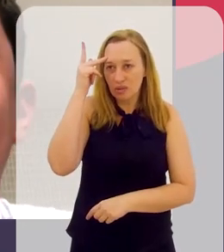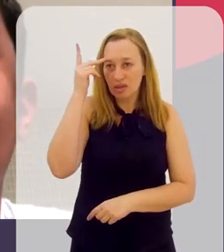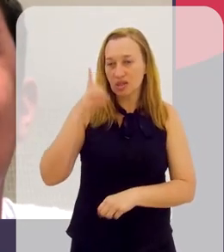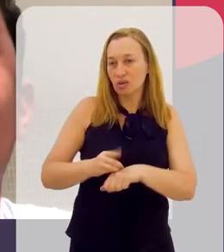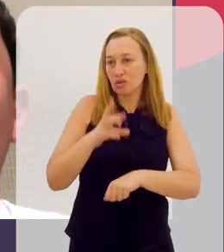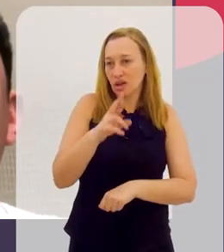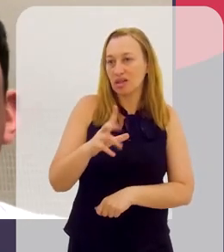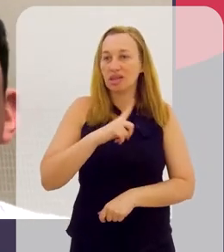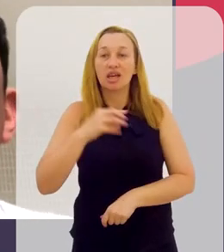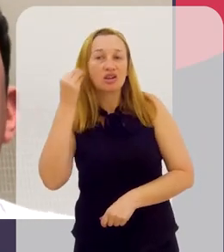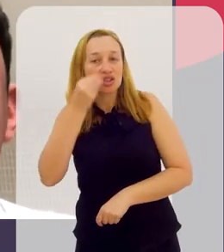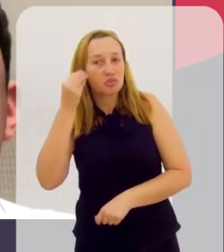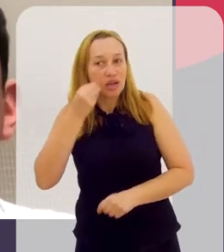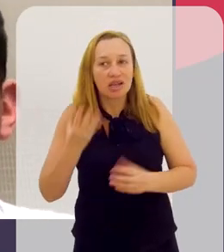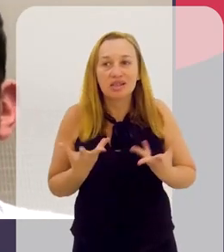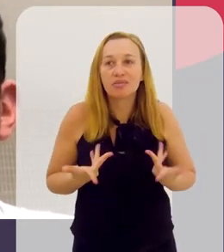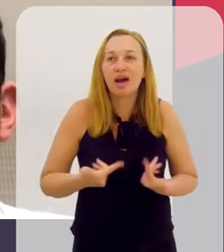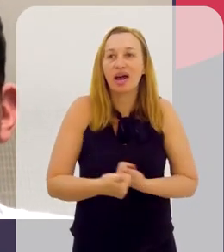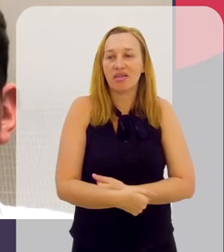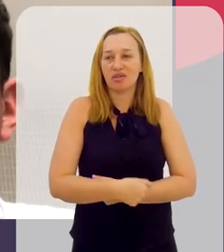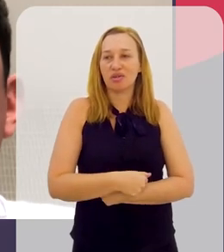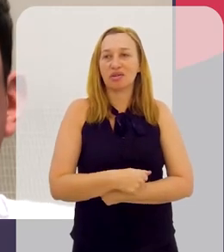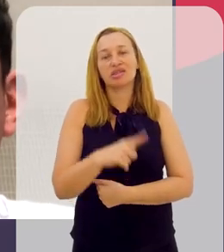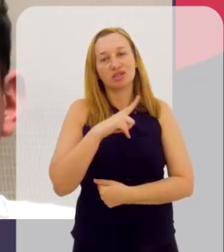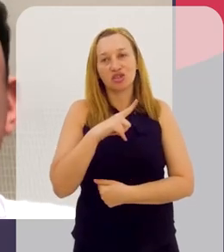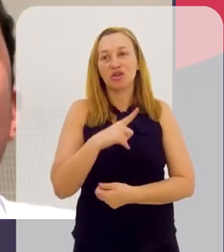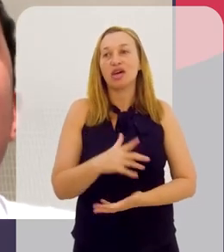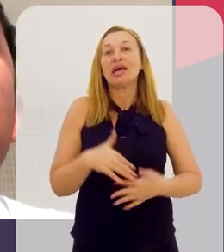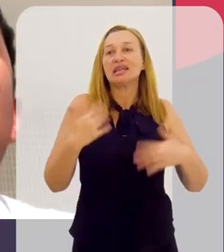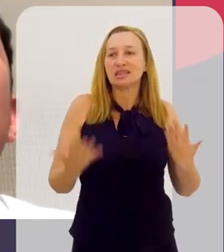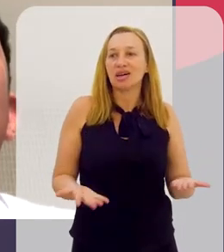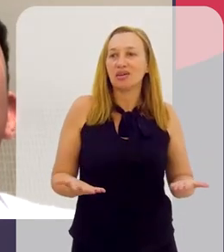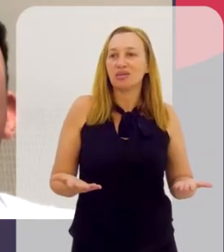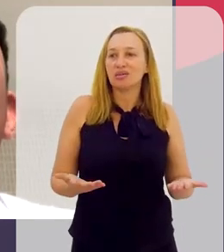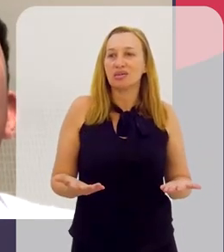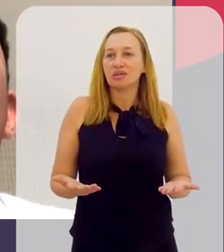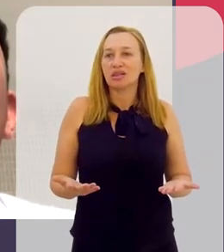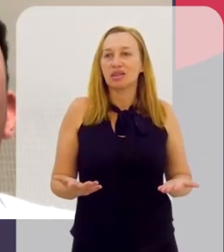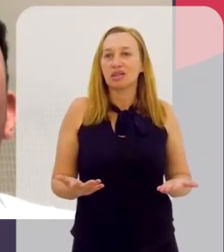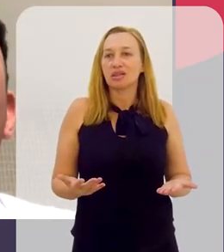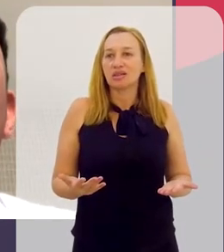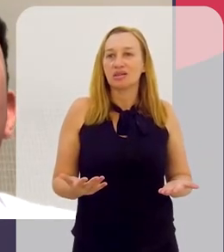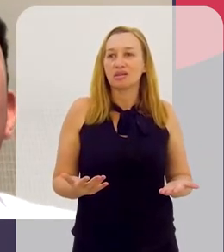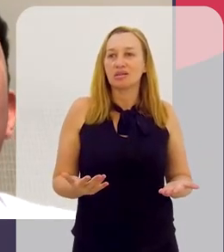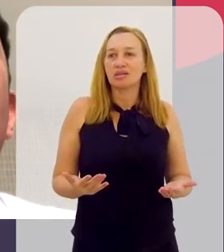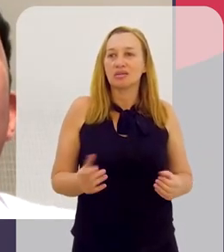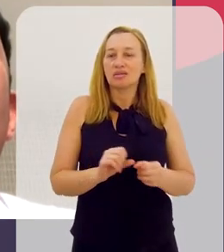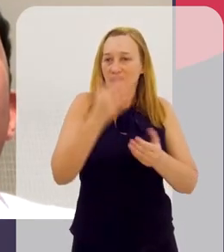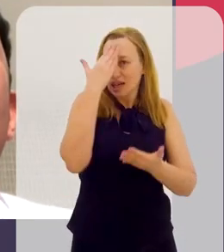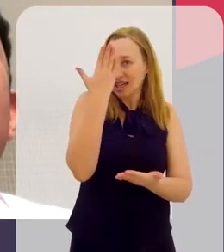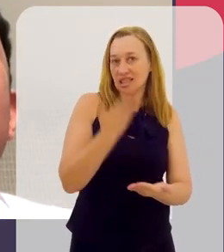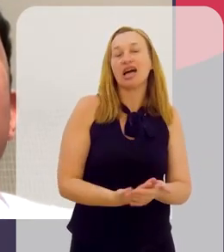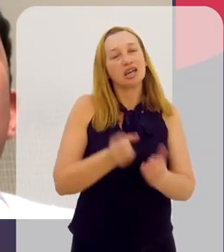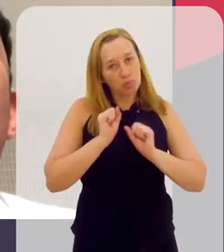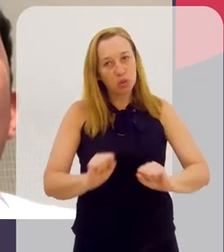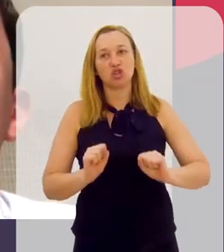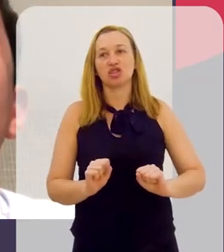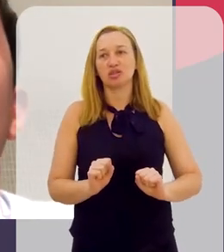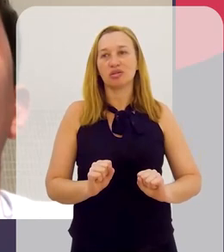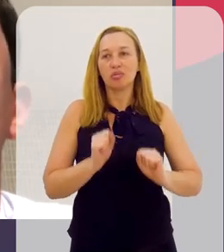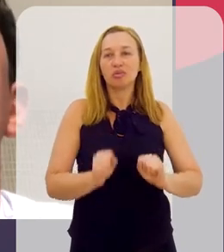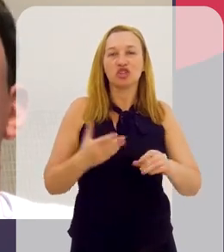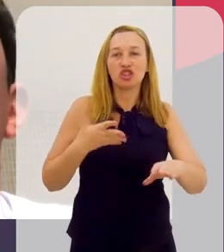doutorado. Então, é uma experiência muito incrível, impressionante. Então, foi o que fez eu